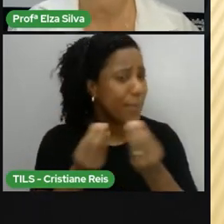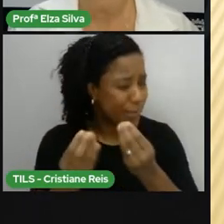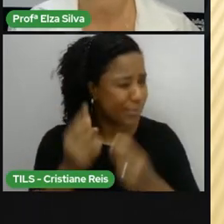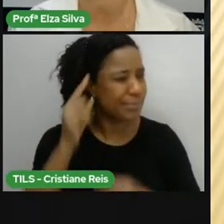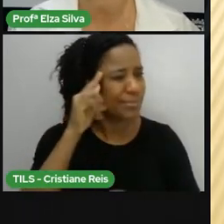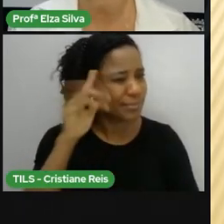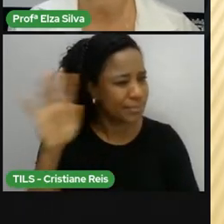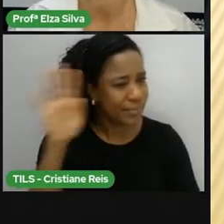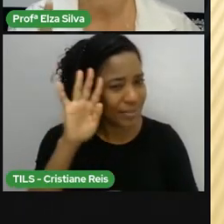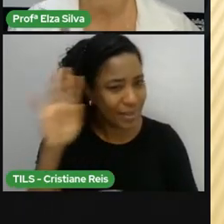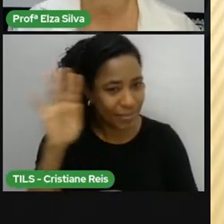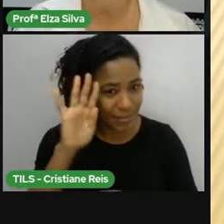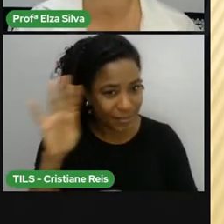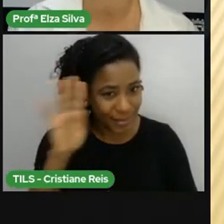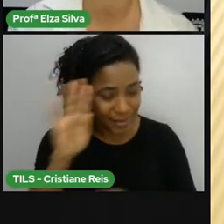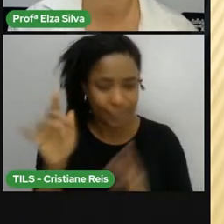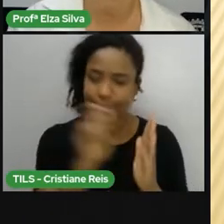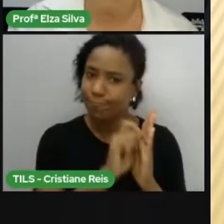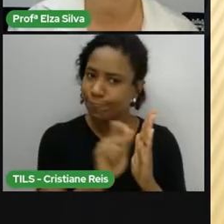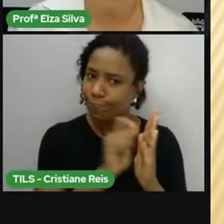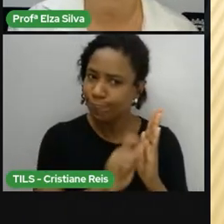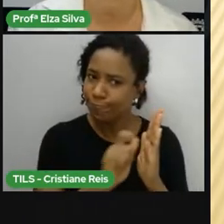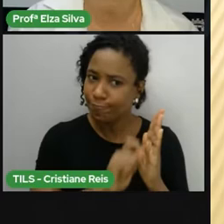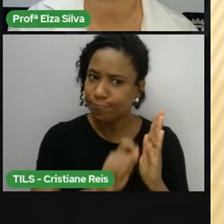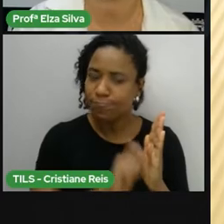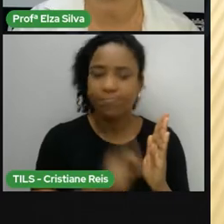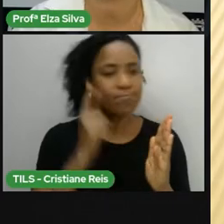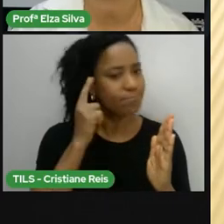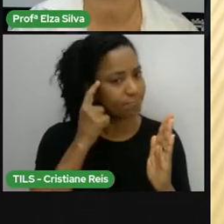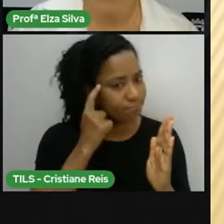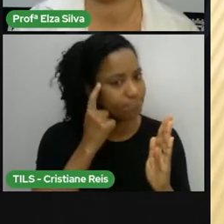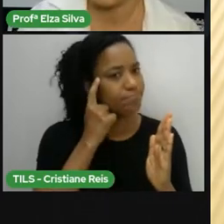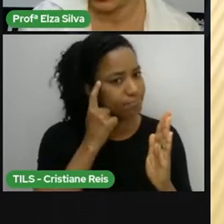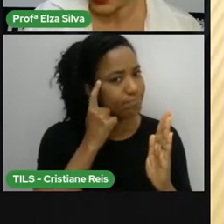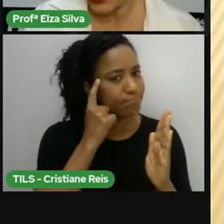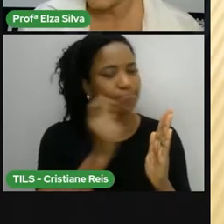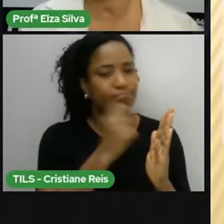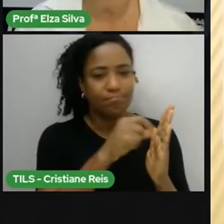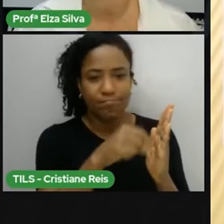Pense sobre isso e escreva suas reflexões no caderno.